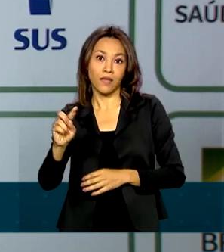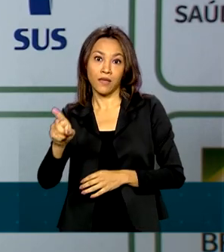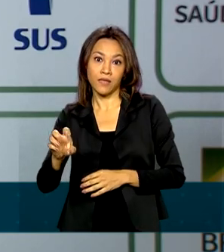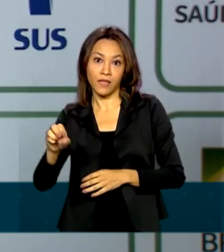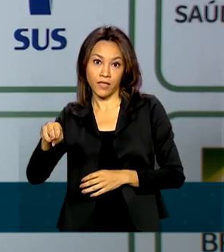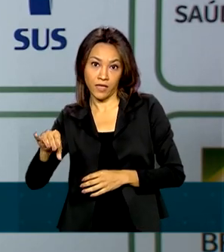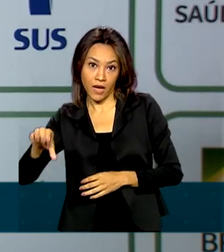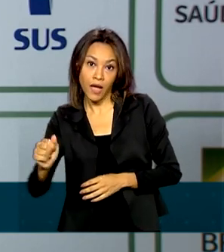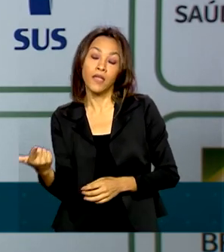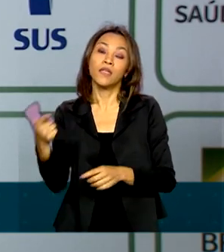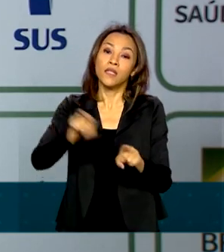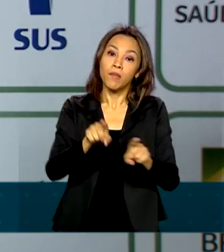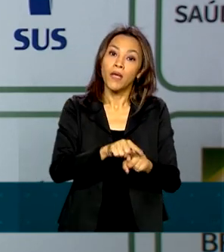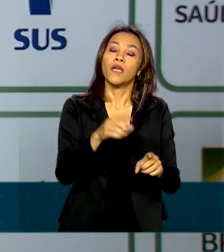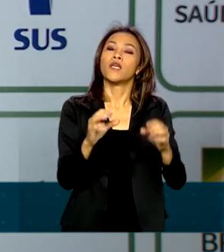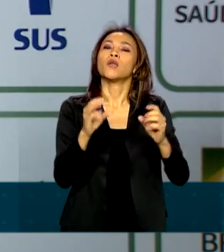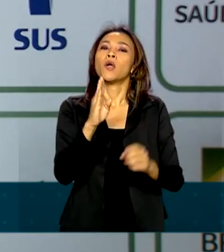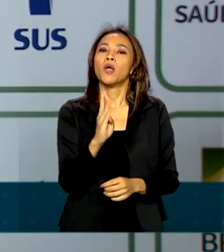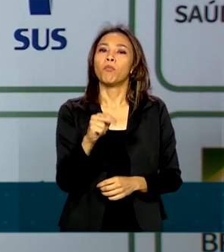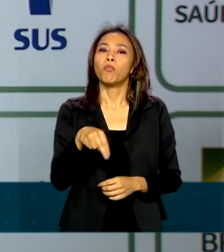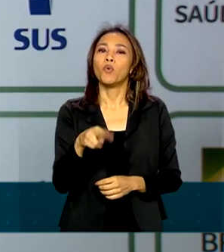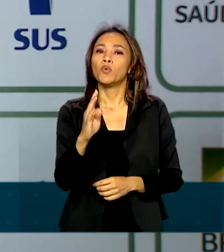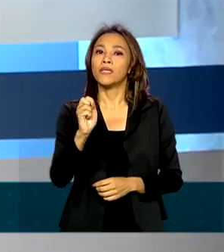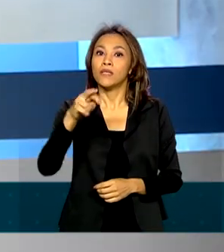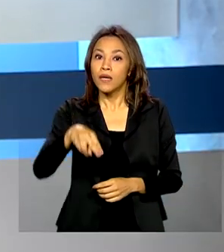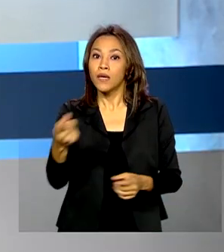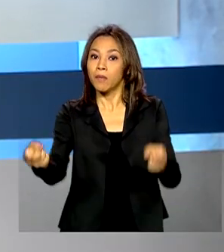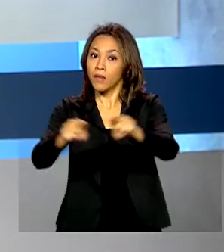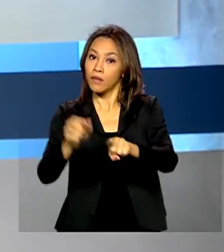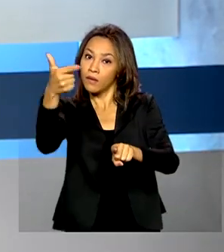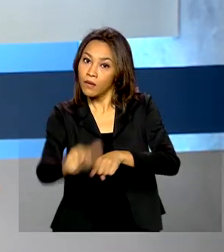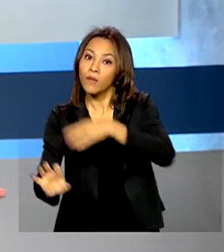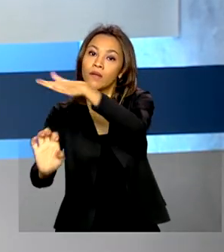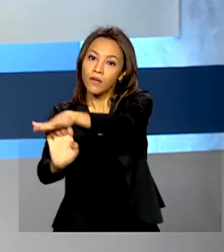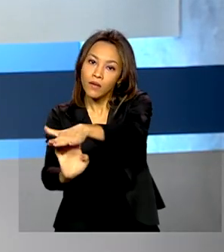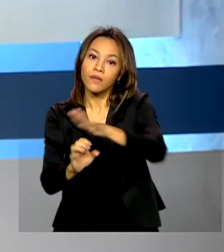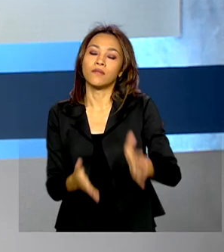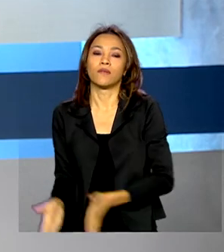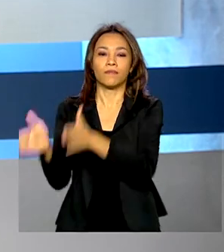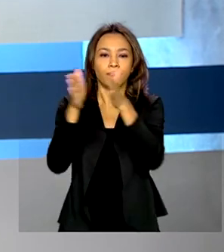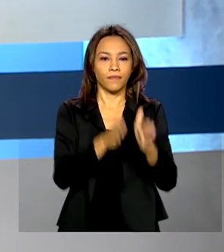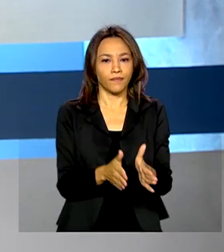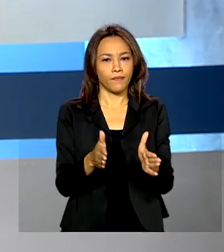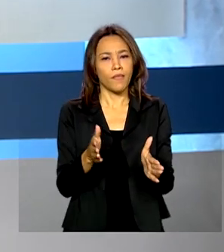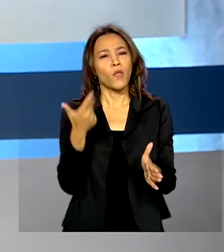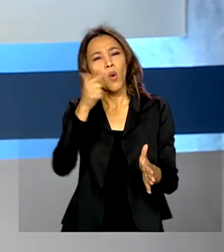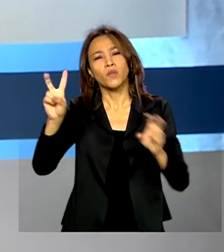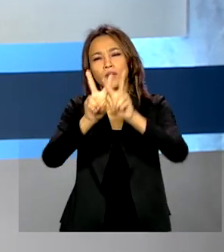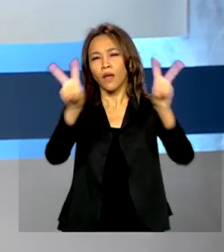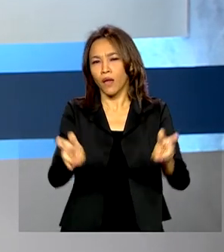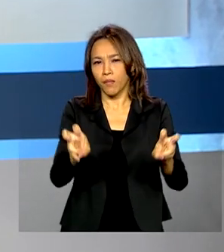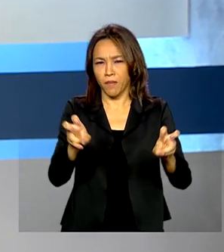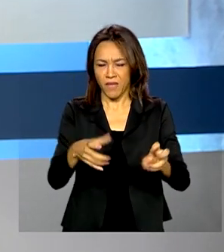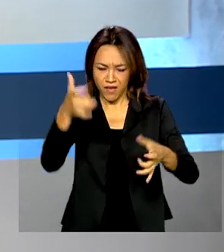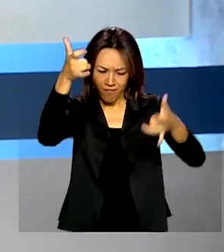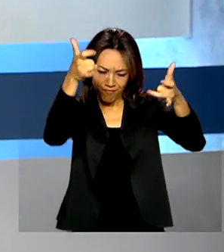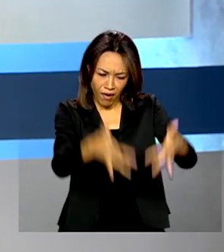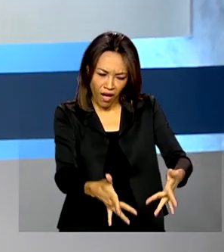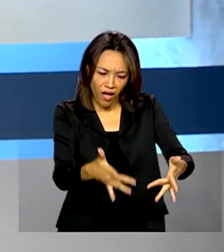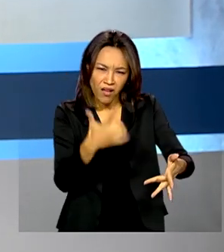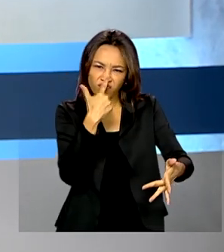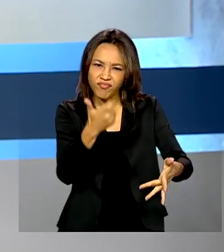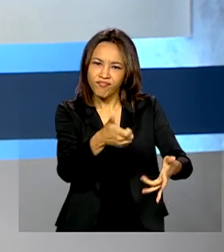pelo Butantan em parceria com a Sinovac. Mudando um pouco de assunto, acabar com terrenos baldios,